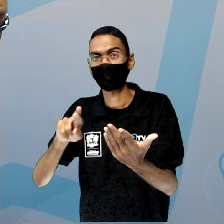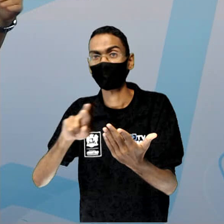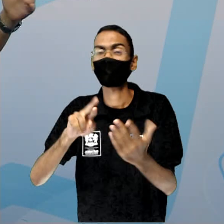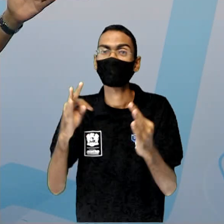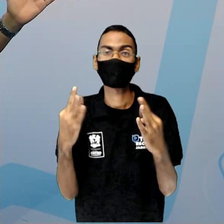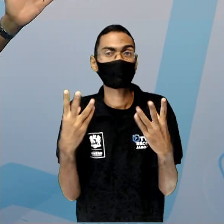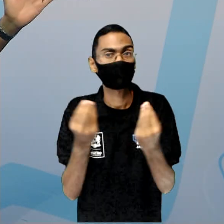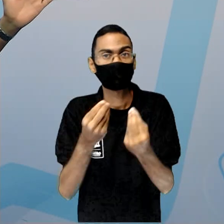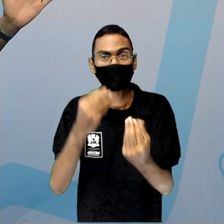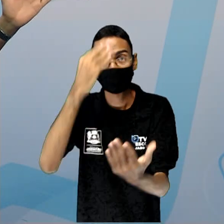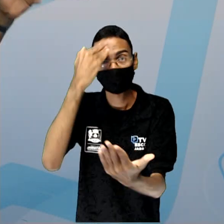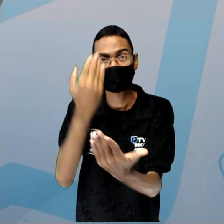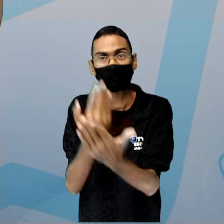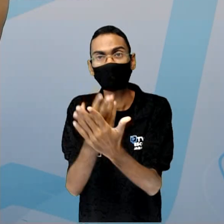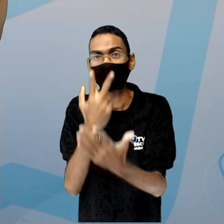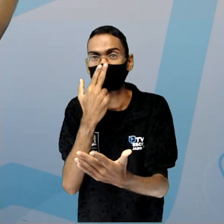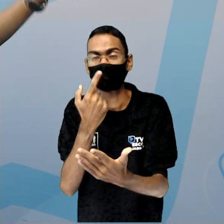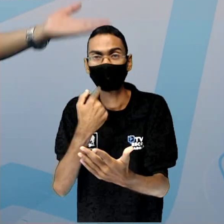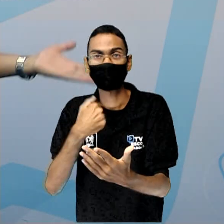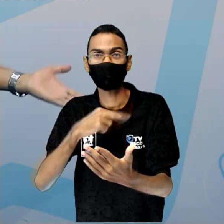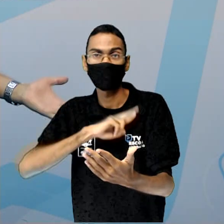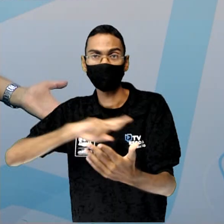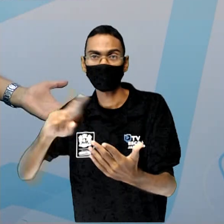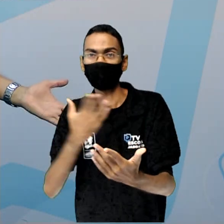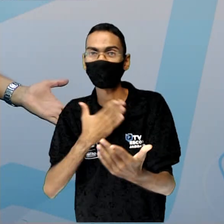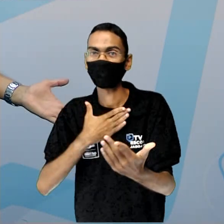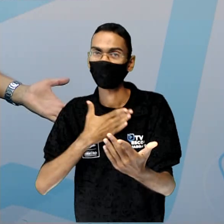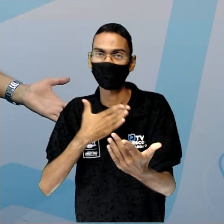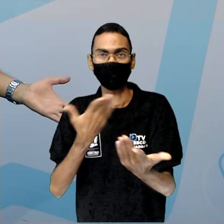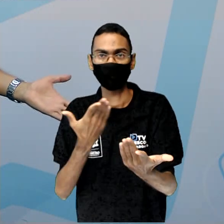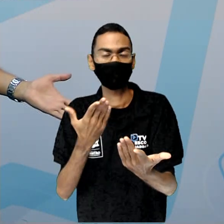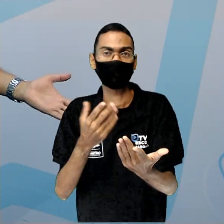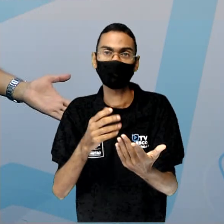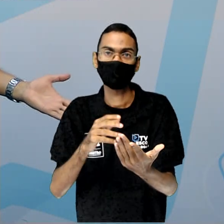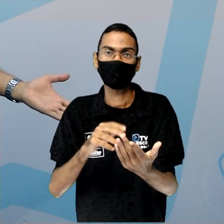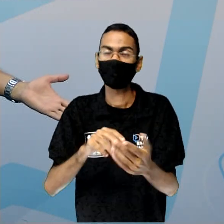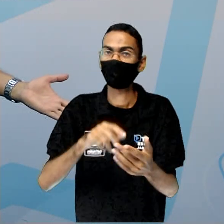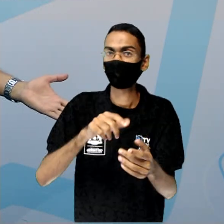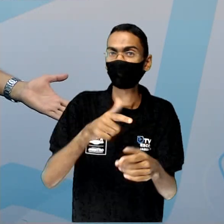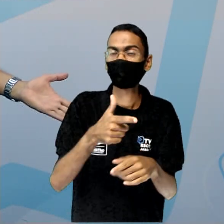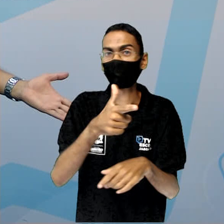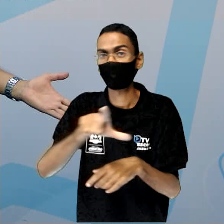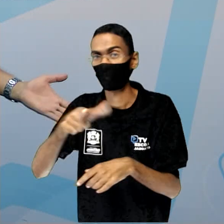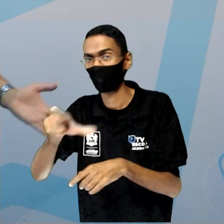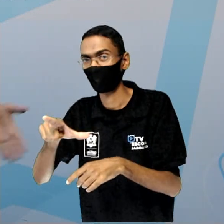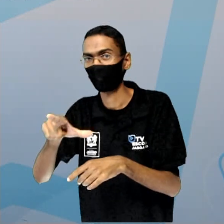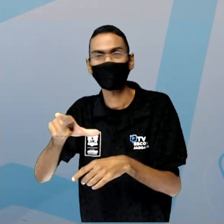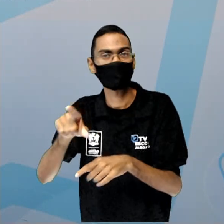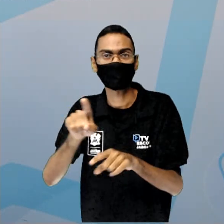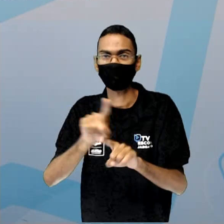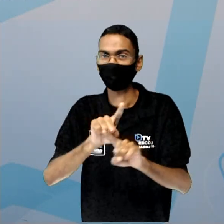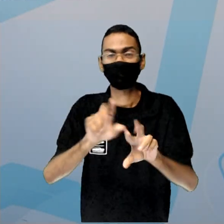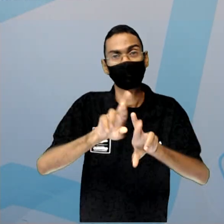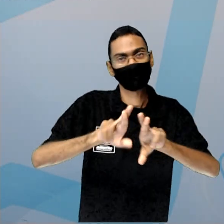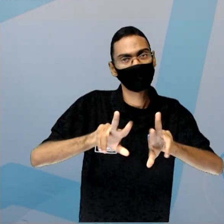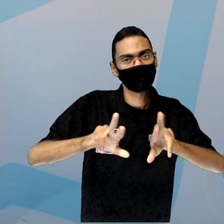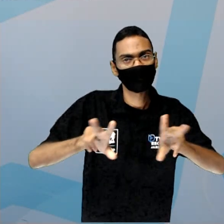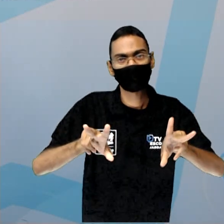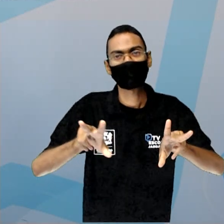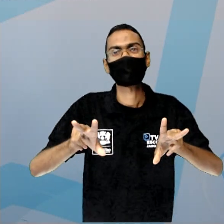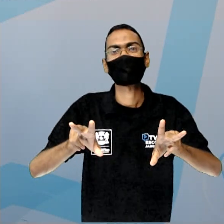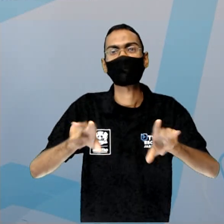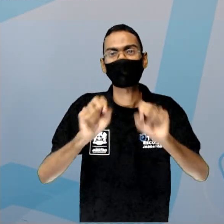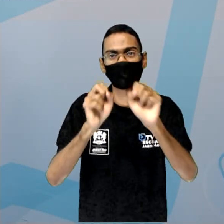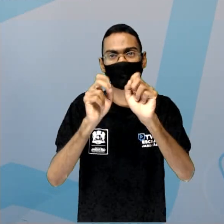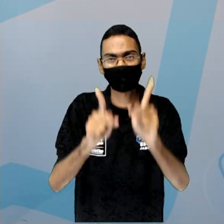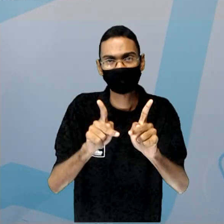resto é tudo daquele que o nome no reino pode dizer, né? Do Lorde Valdemort, tá? De Harry Potter, para quem